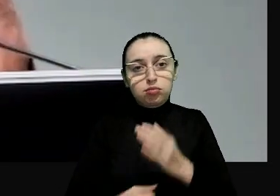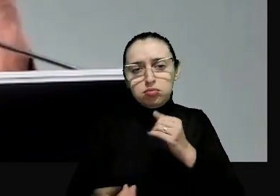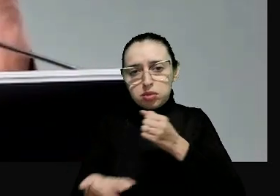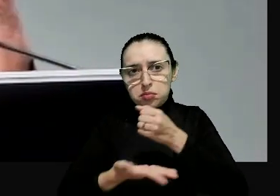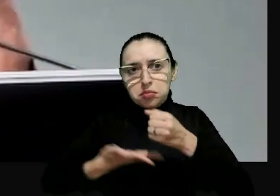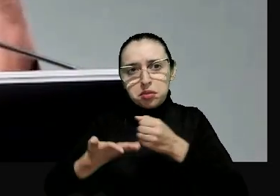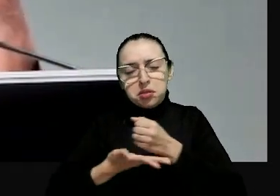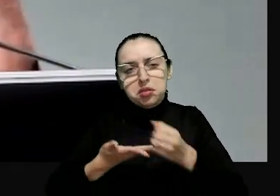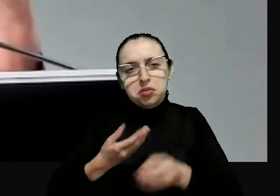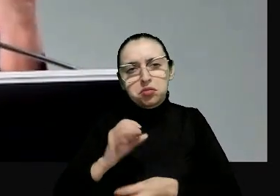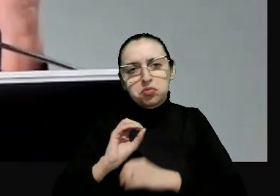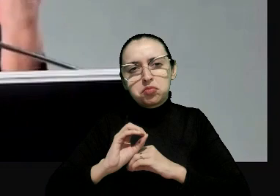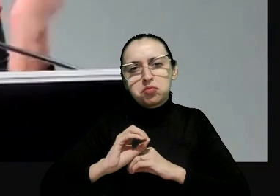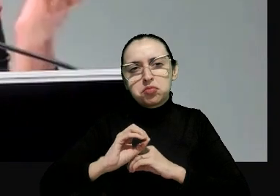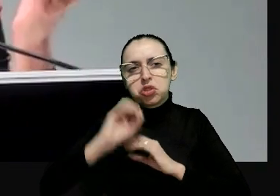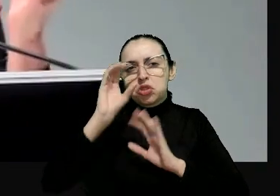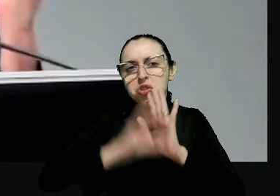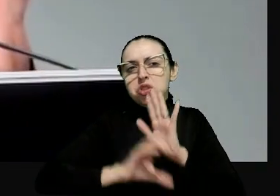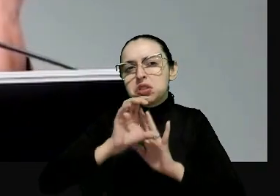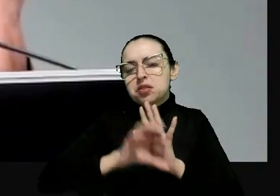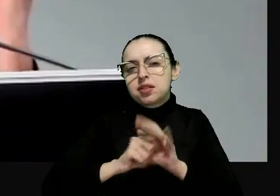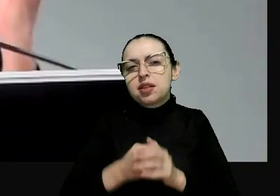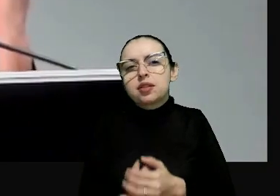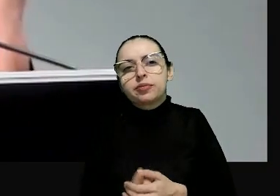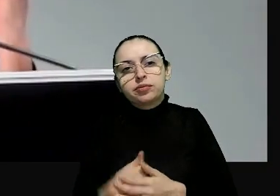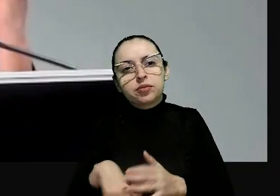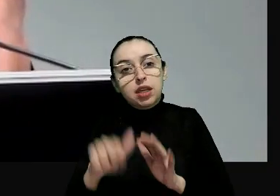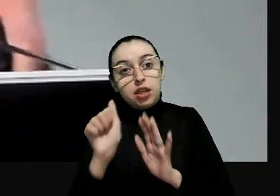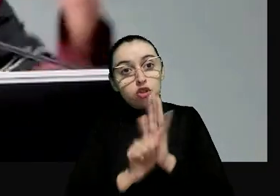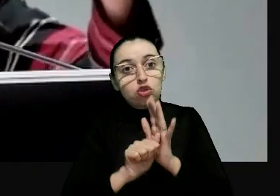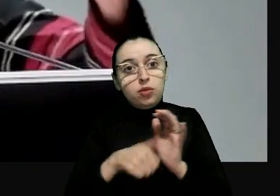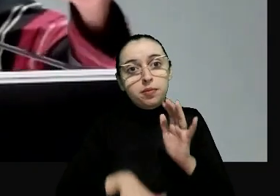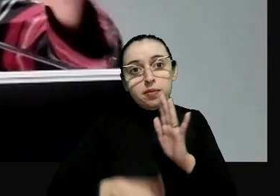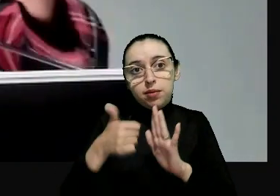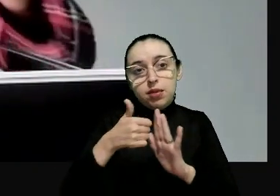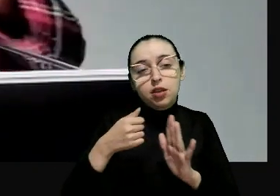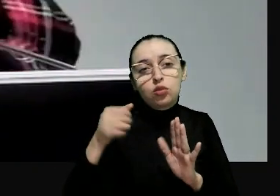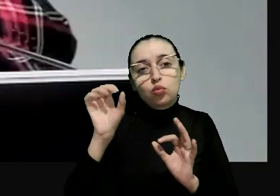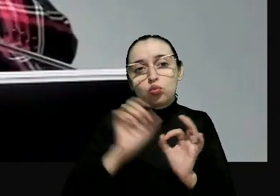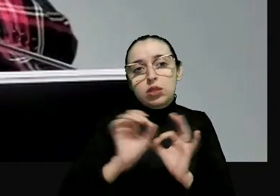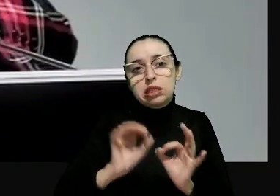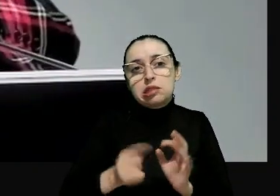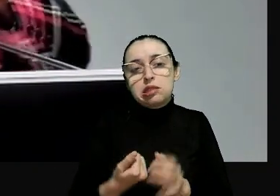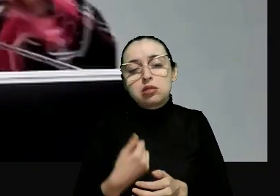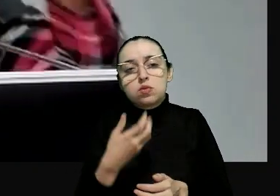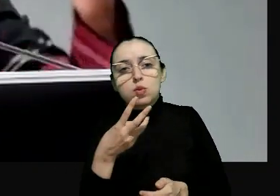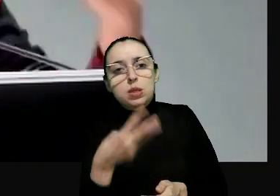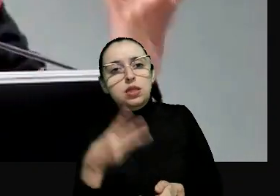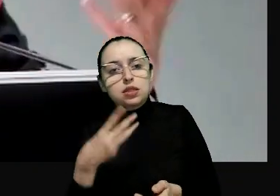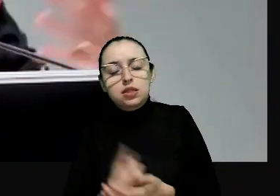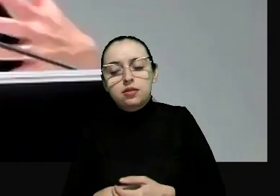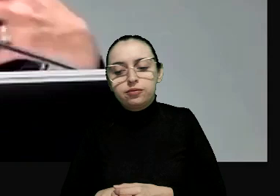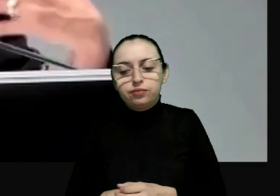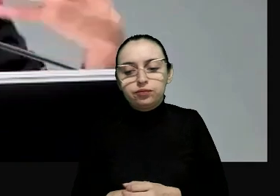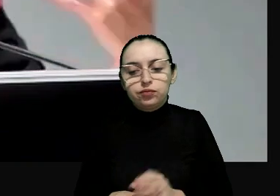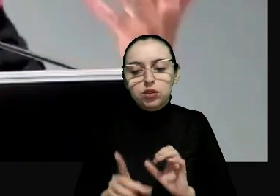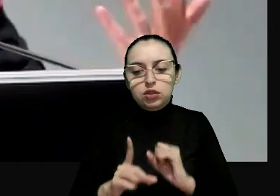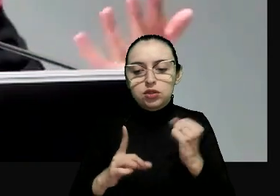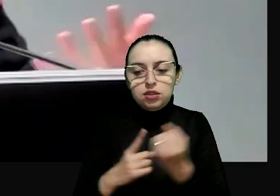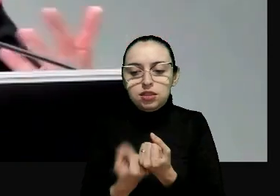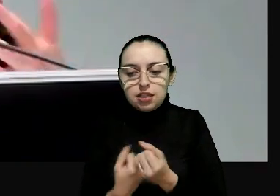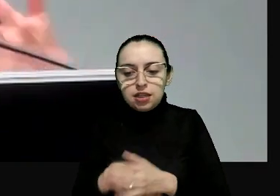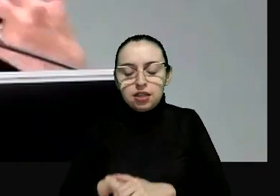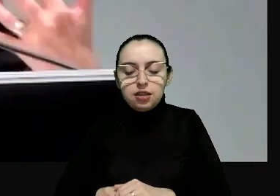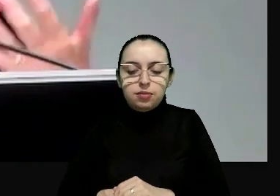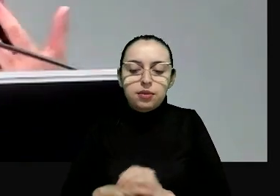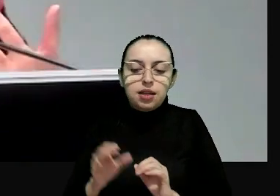vetor, que estrutura o Estado Democrático e o Direito, no artigo 1º, em 6º, 3º. Então, há um alinhamento. O sistema inter-americano gera